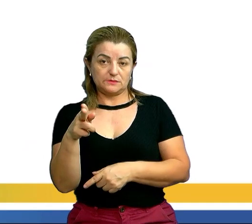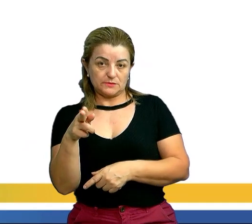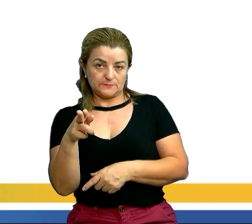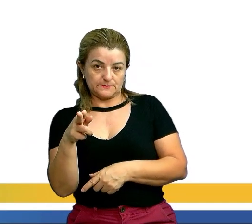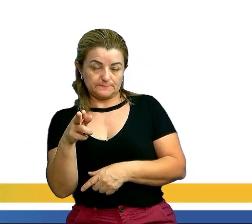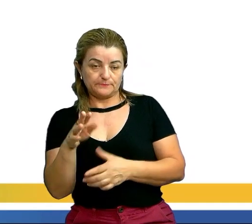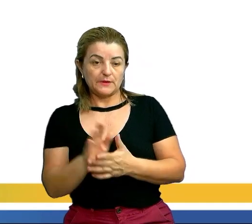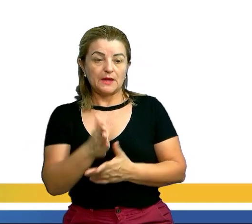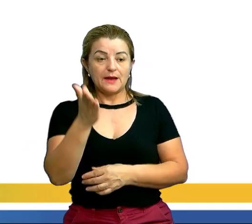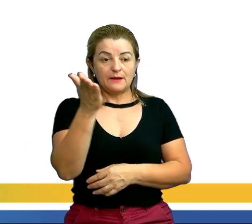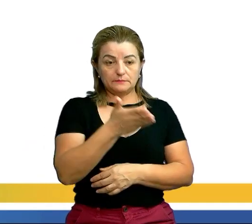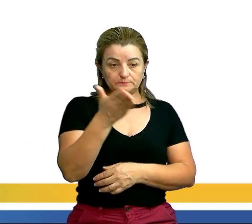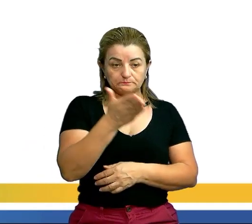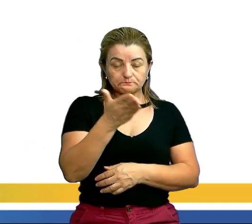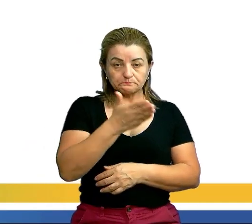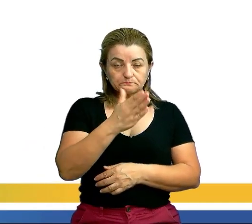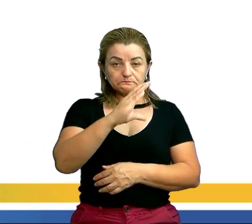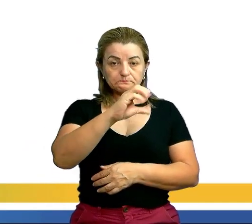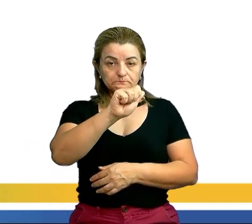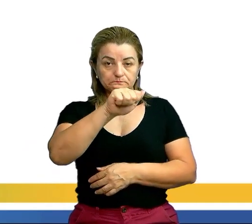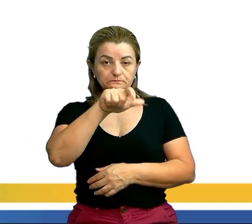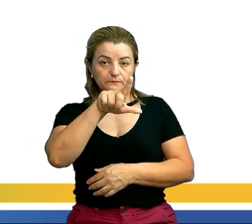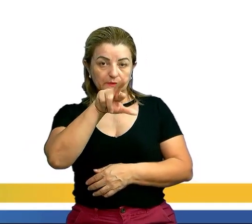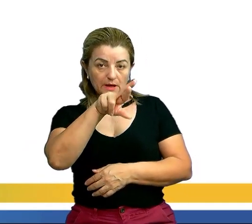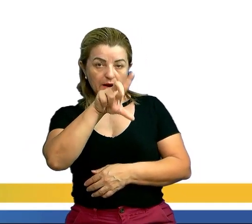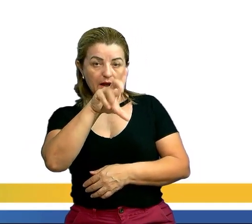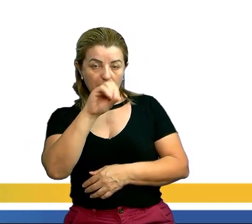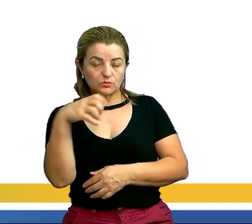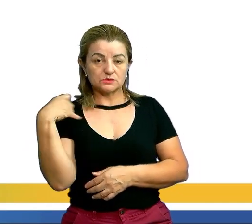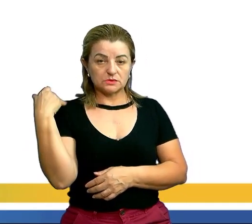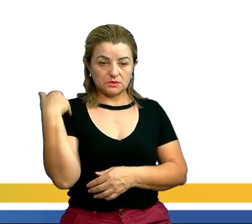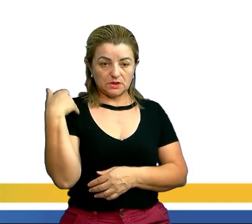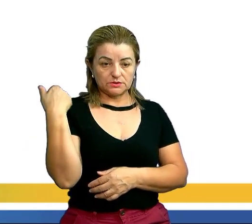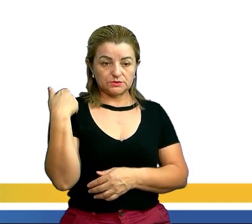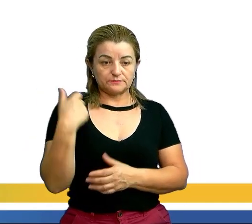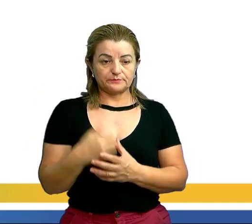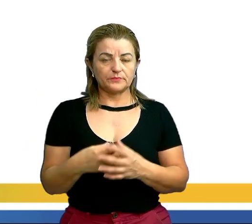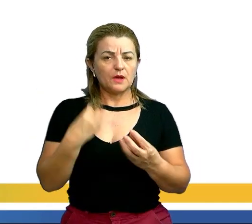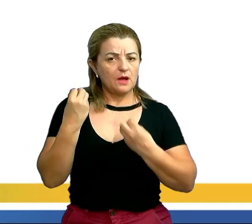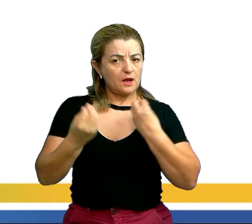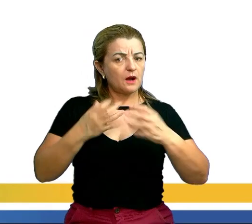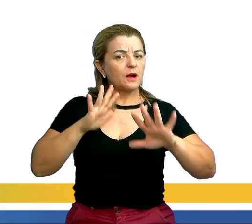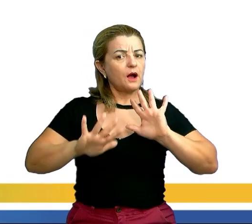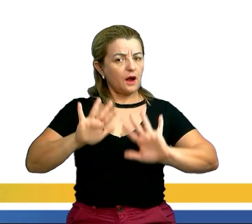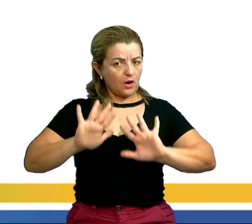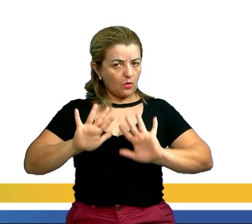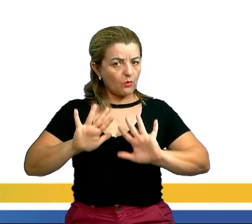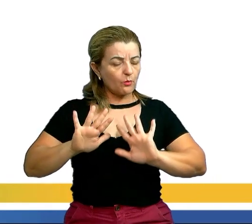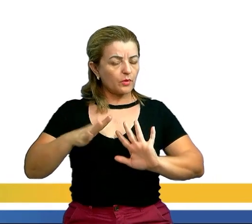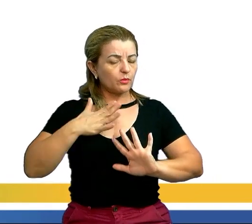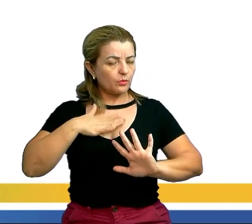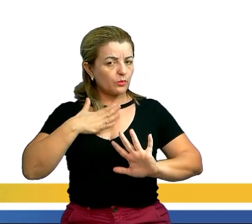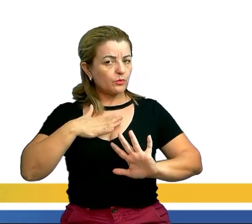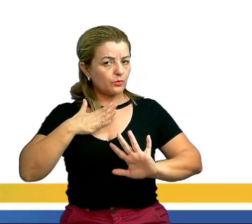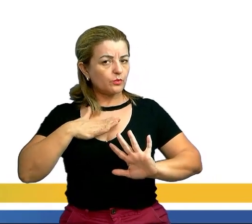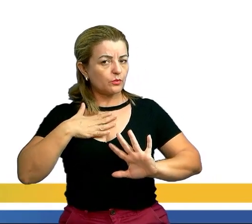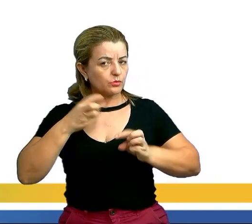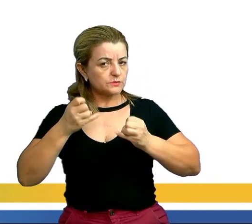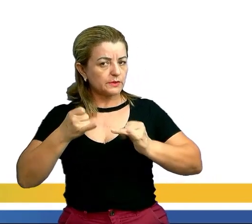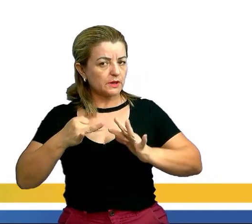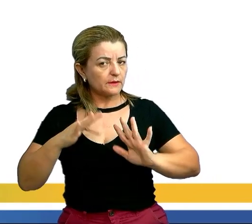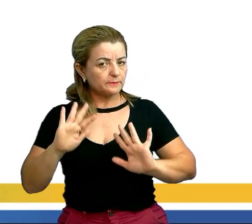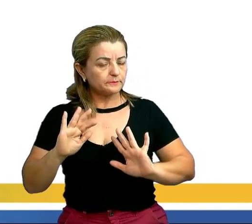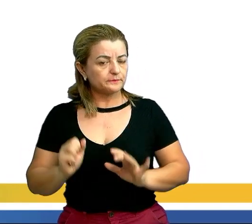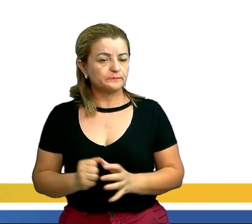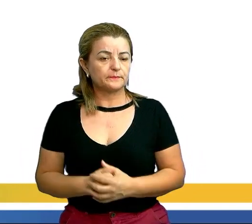idade de Ana e de Manuela é igual a 10 anos. Opa! Aí muita gente se enrola aqui. Calma que a gente vai explicar isso aí bem direitinho para